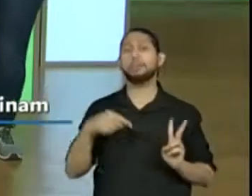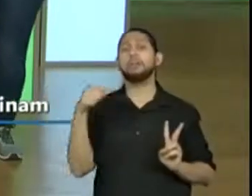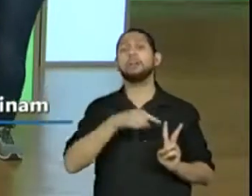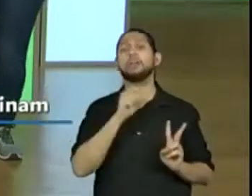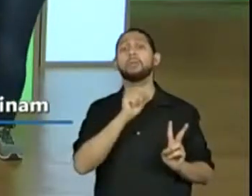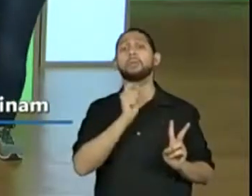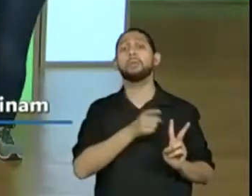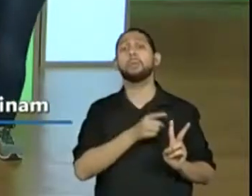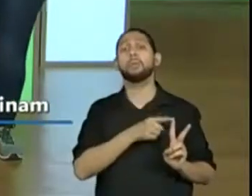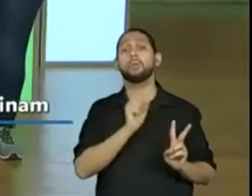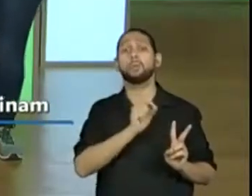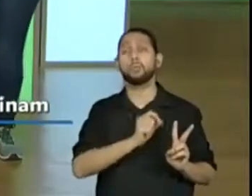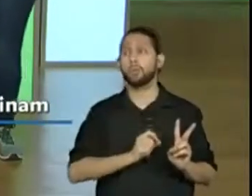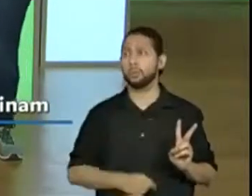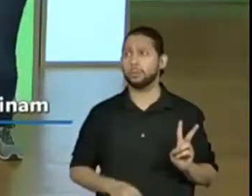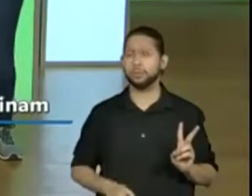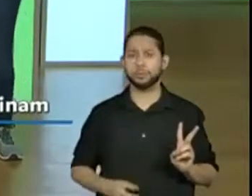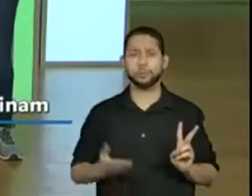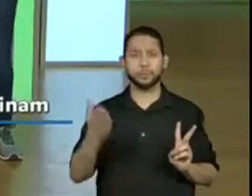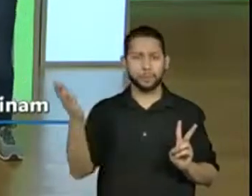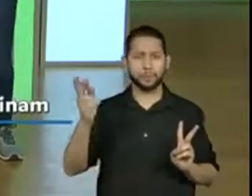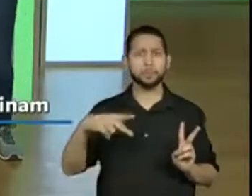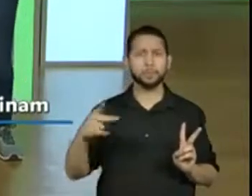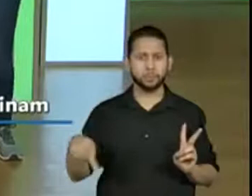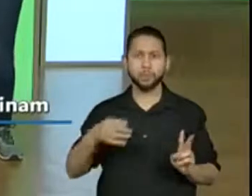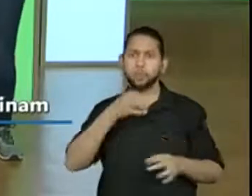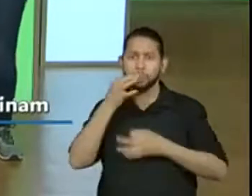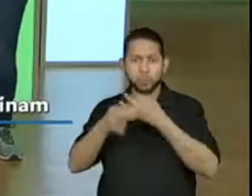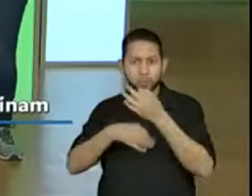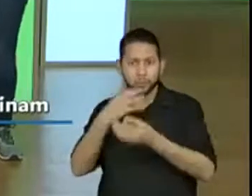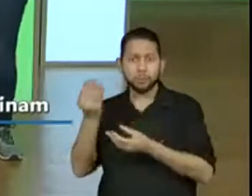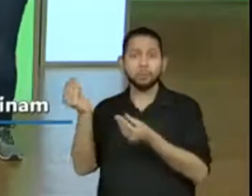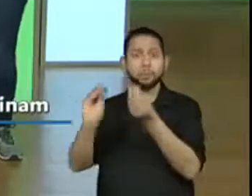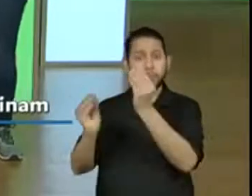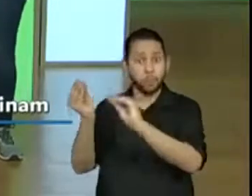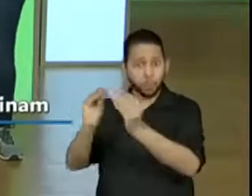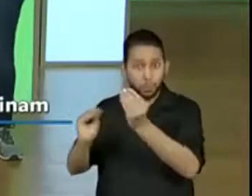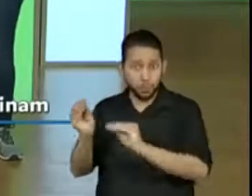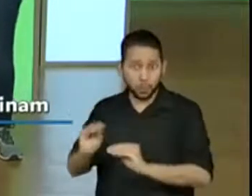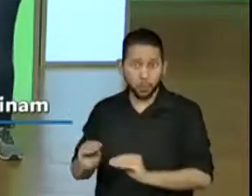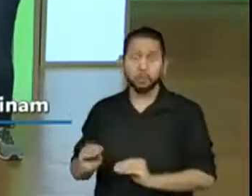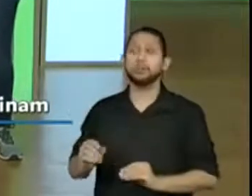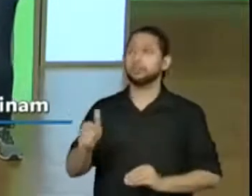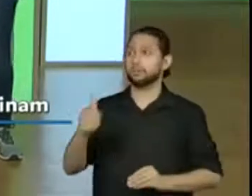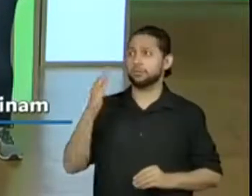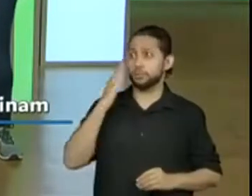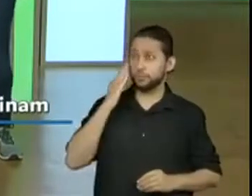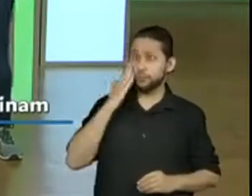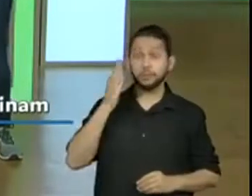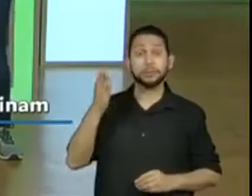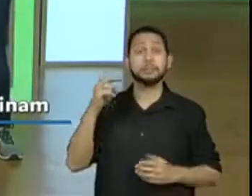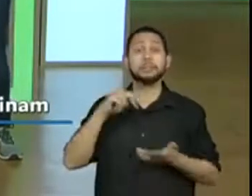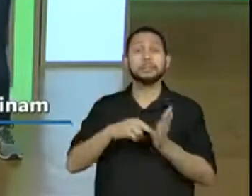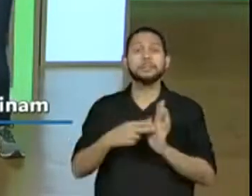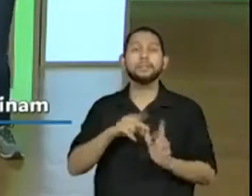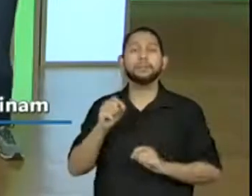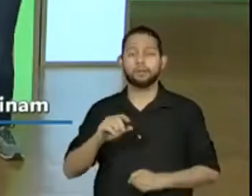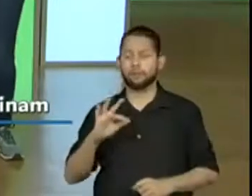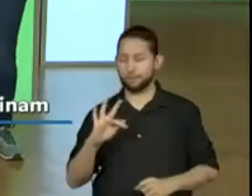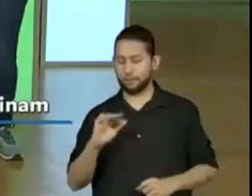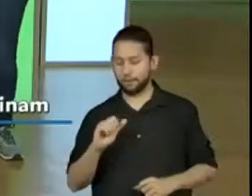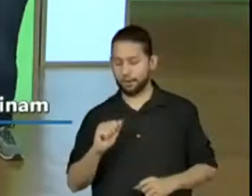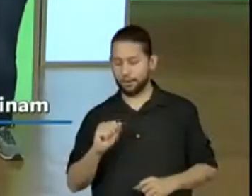será? As professoras também estão comentando outra característica da fábula, que é o uso dos animais, os